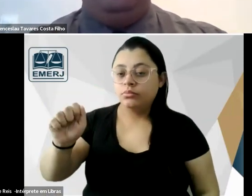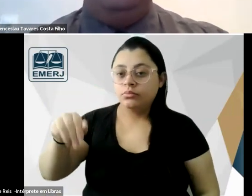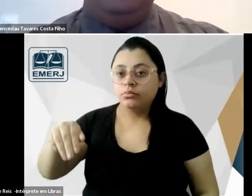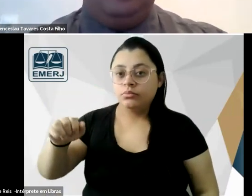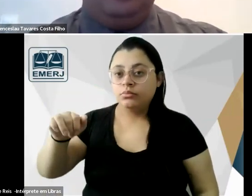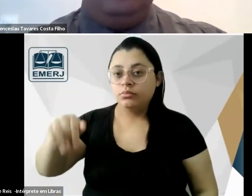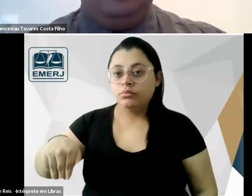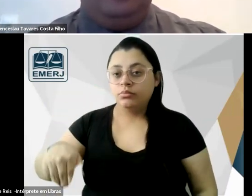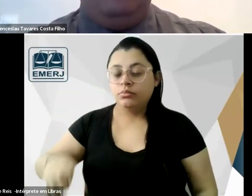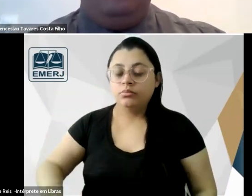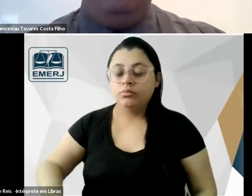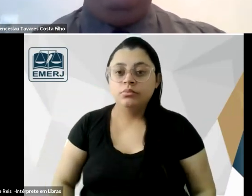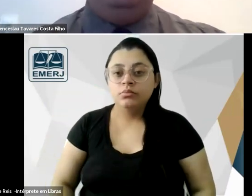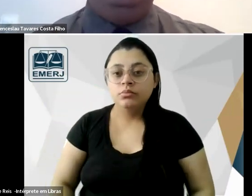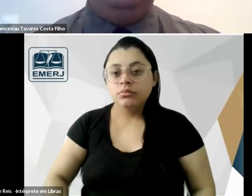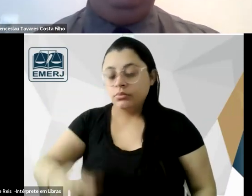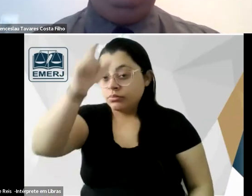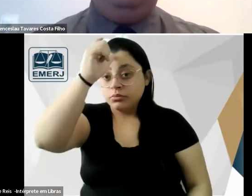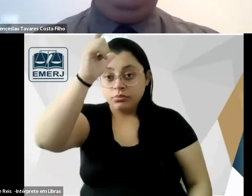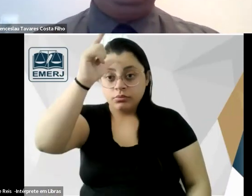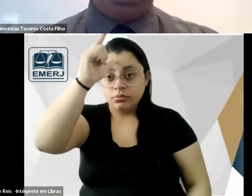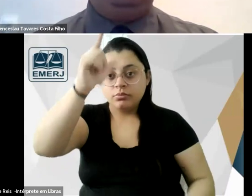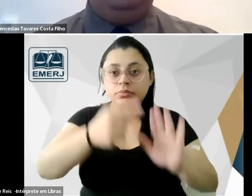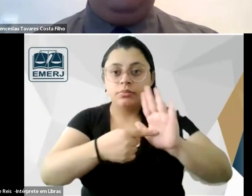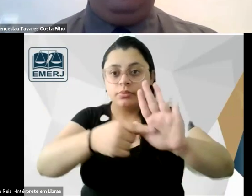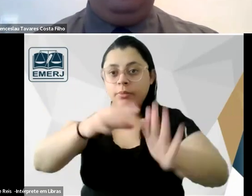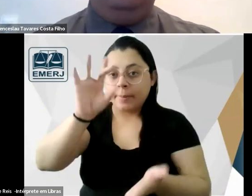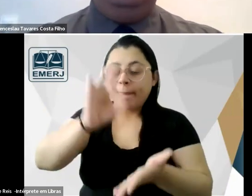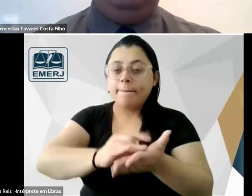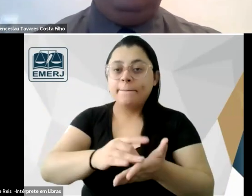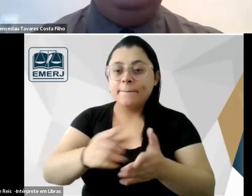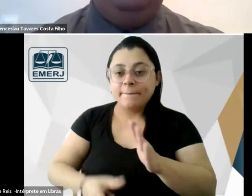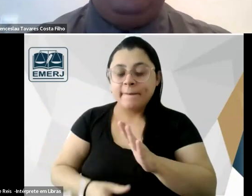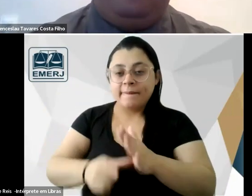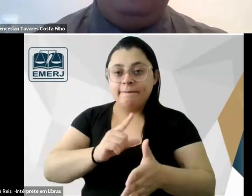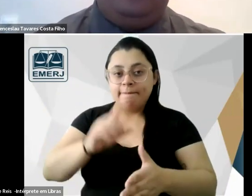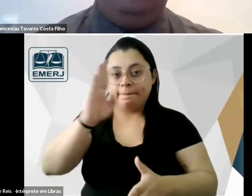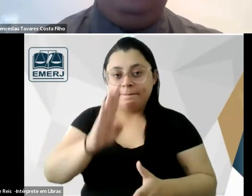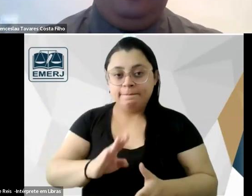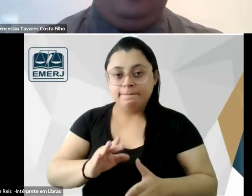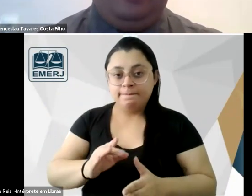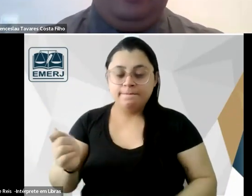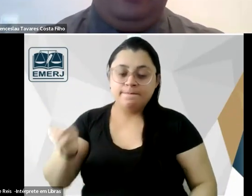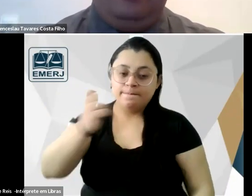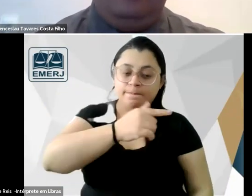publicou tese na Alemanha afirmando que Savigny foi recepcionado antes no Brasil do que em Portugal